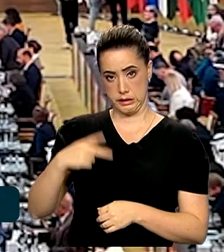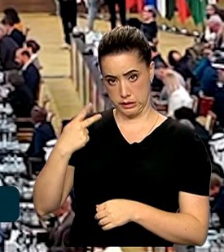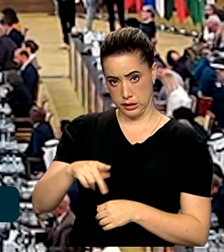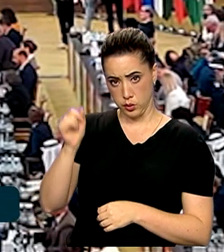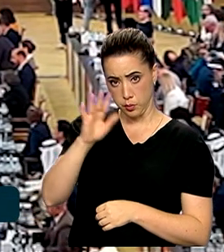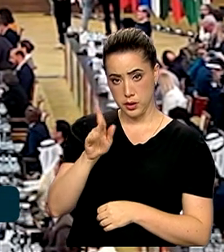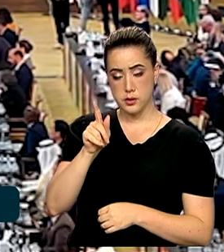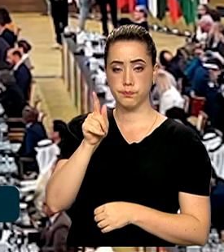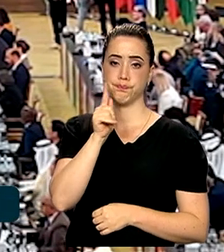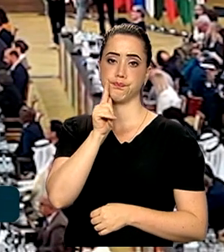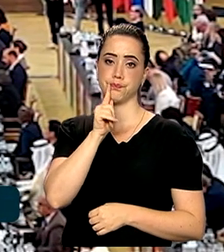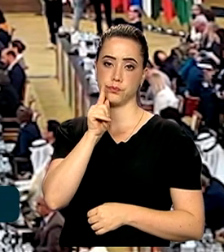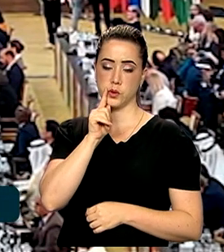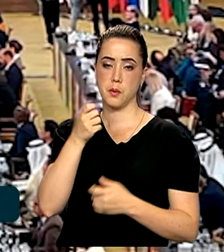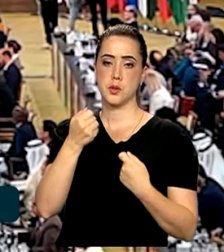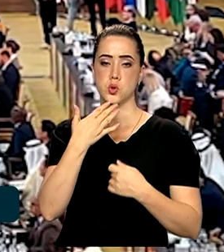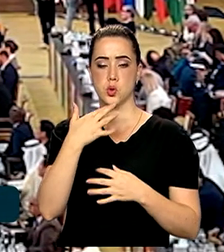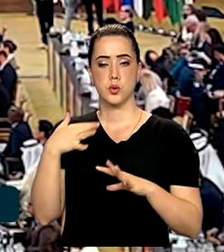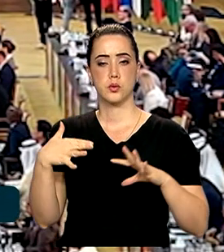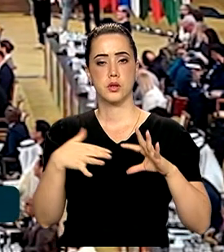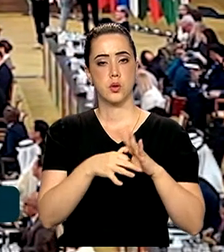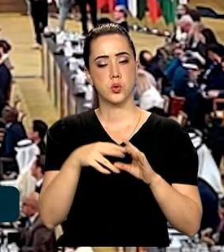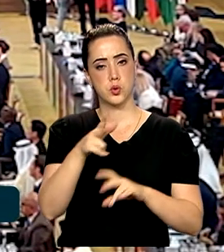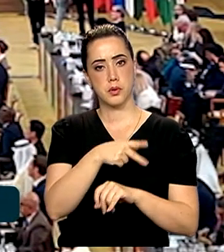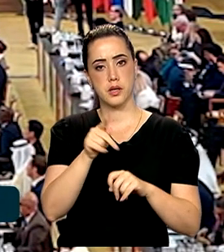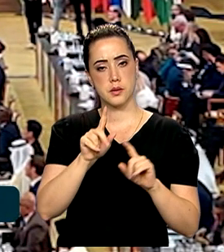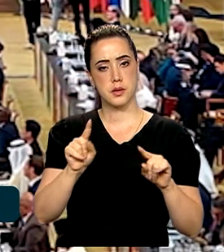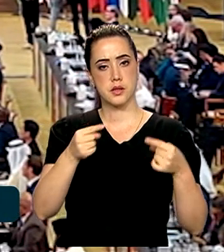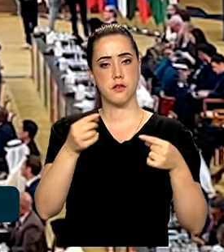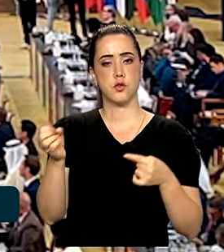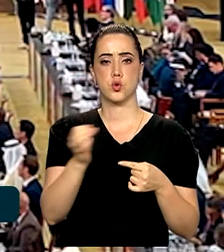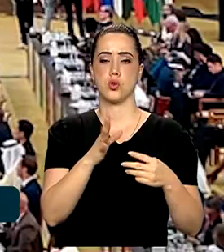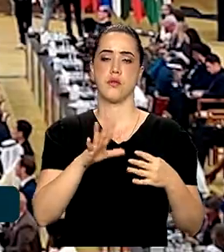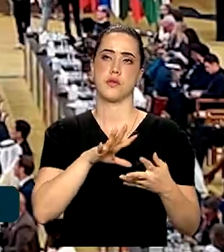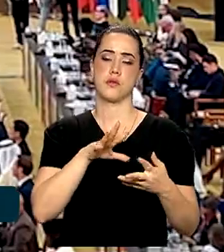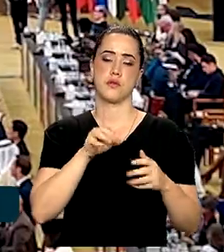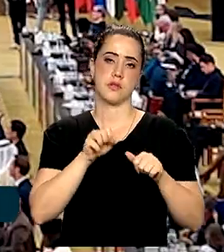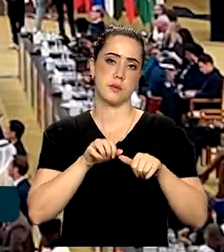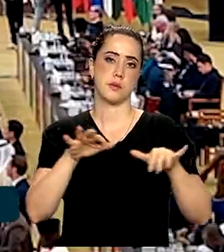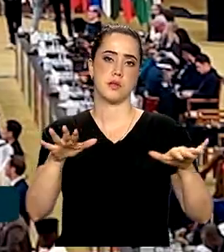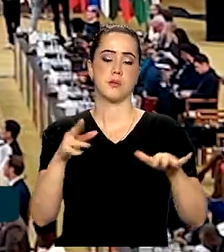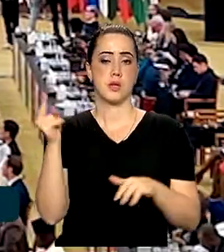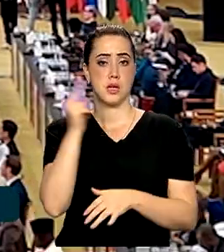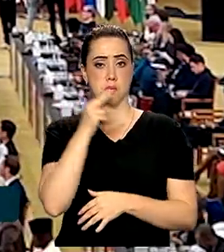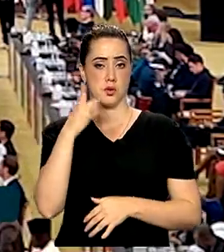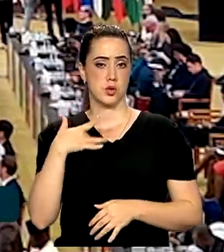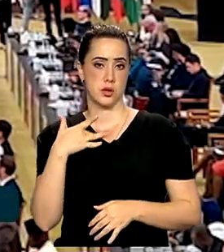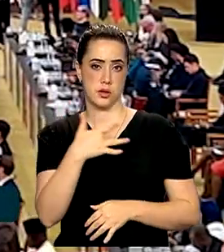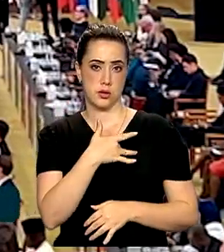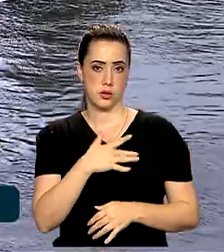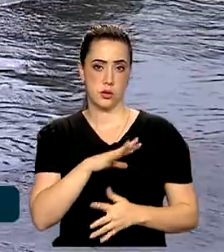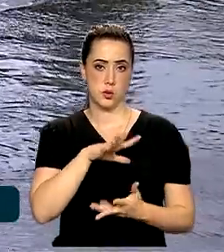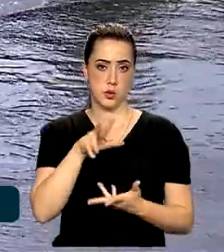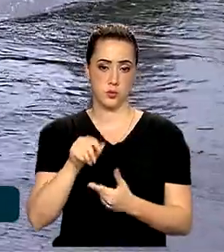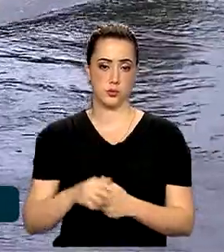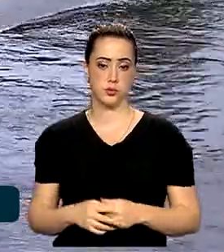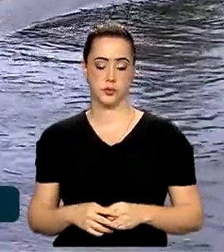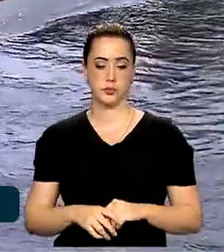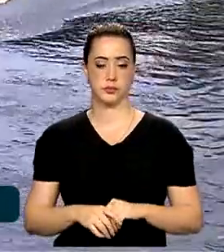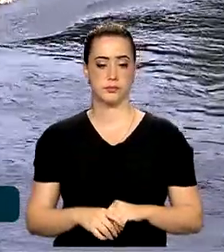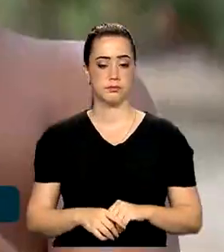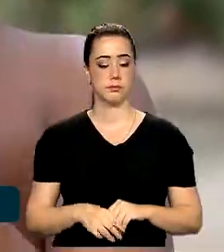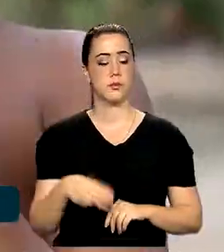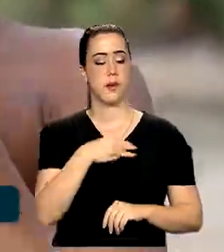entre os países para enfrentar desafios como novas pandemias e emergências de saúde globais. A